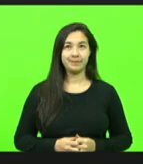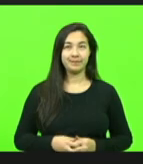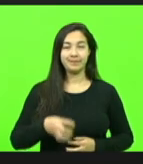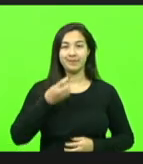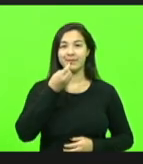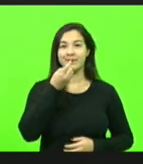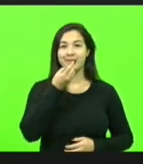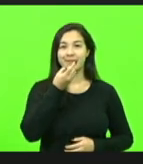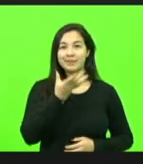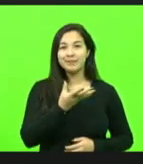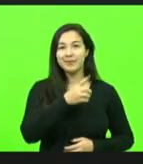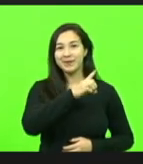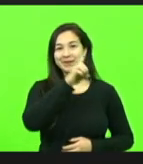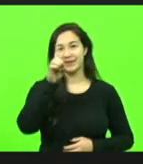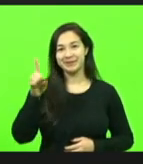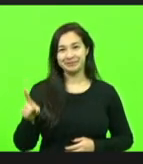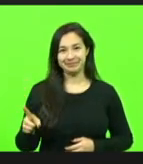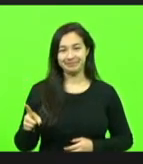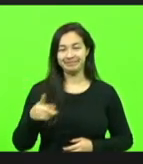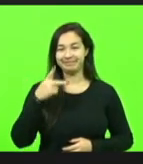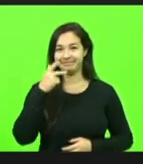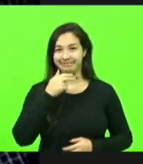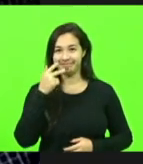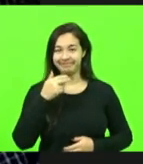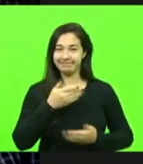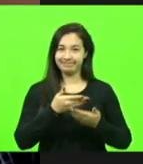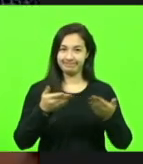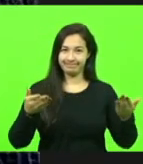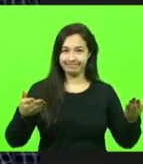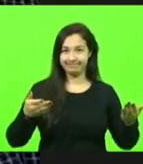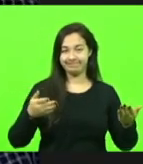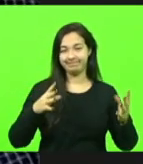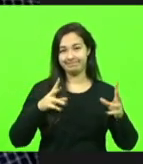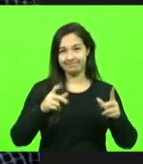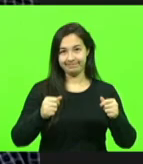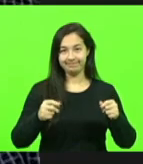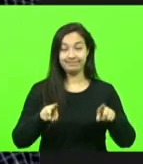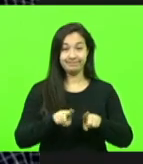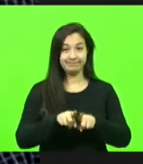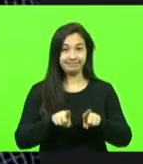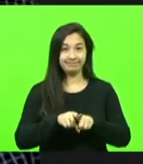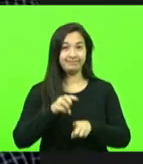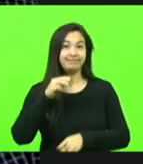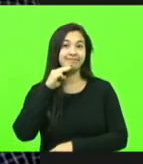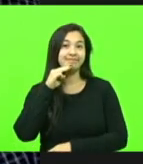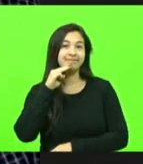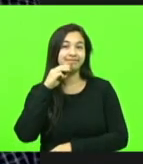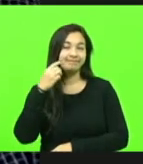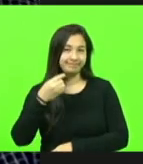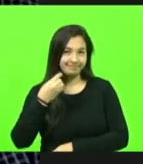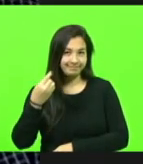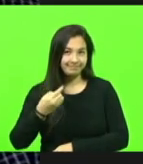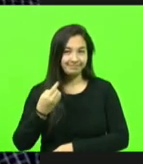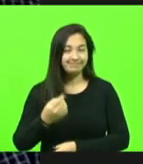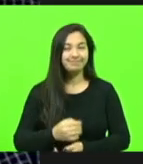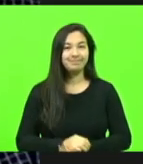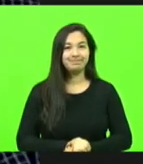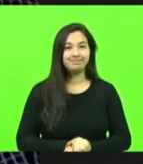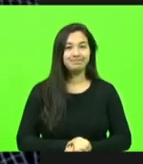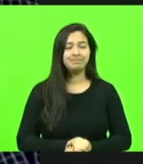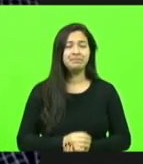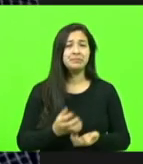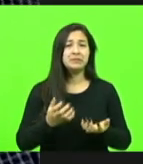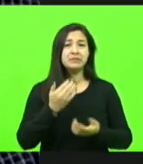deputado Kellen, bom dia, senhores deputados, senhora deputada Marlene, que está aí. Eu apenas queria pedir